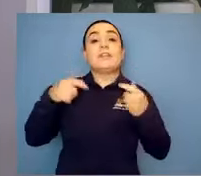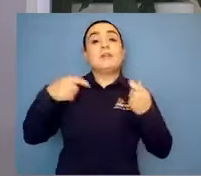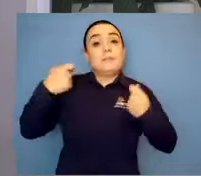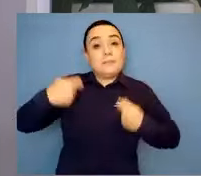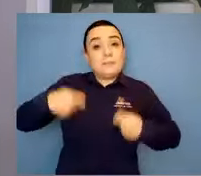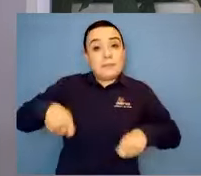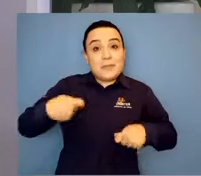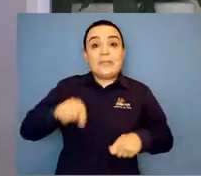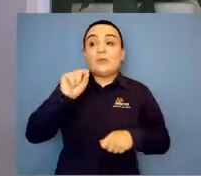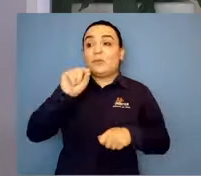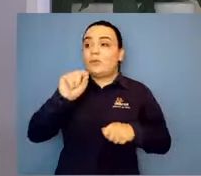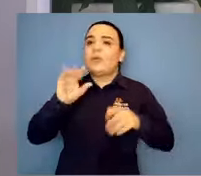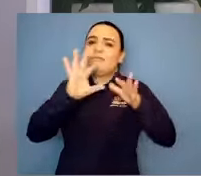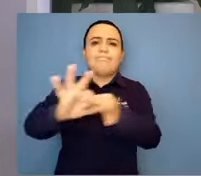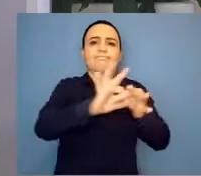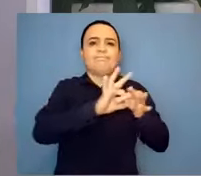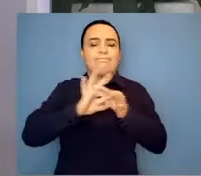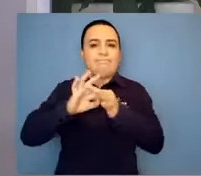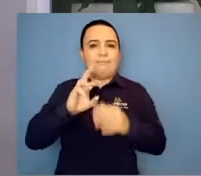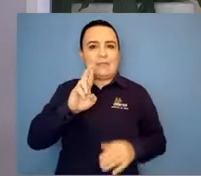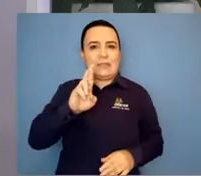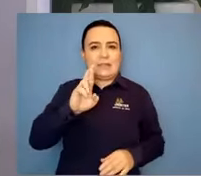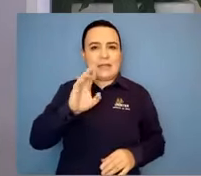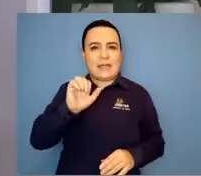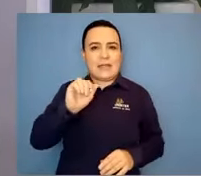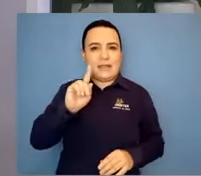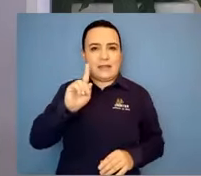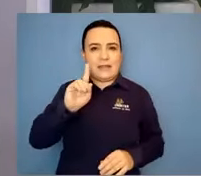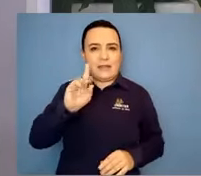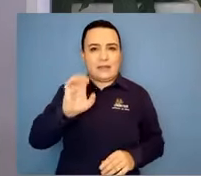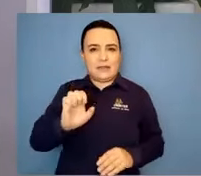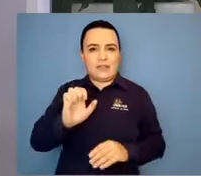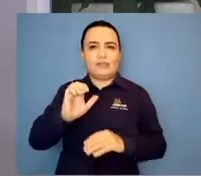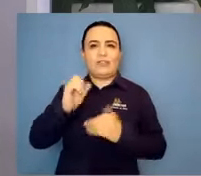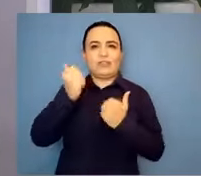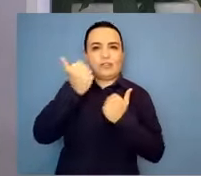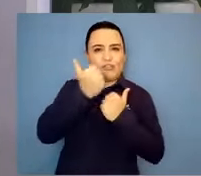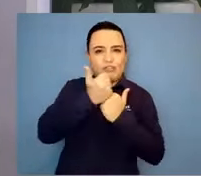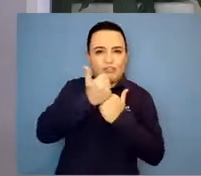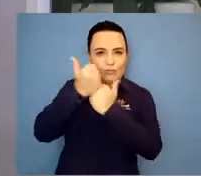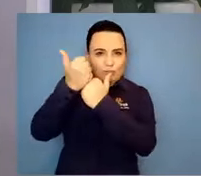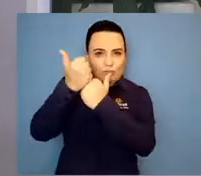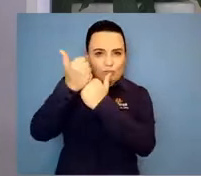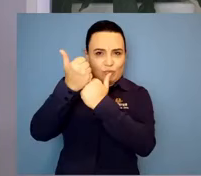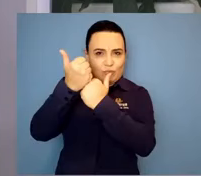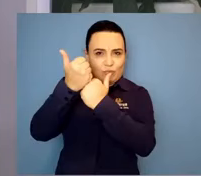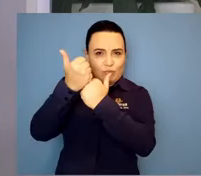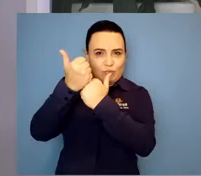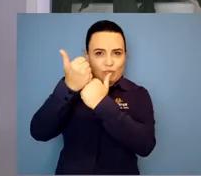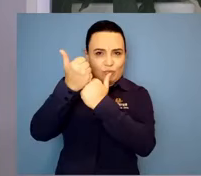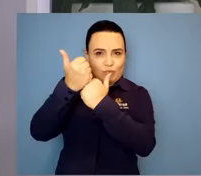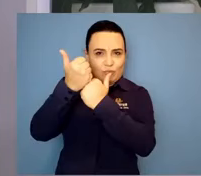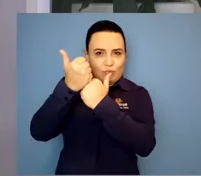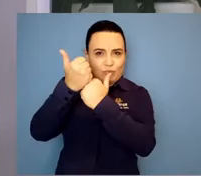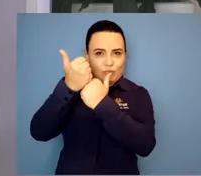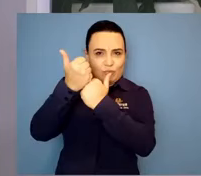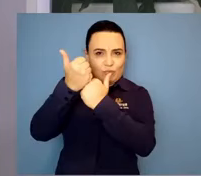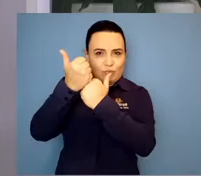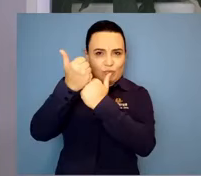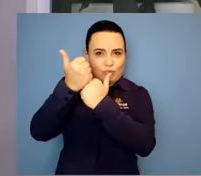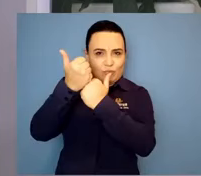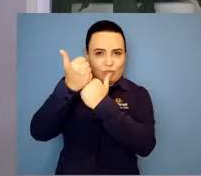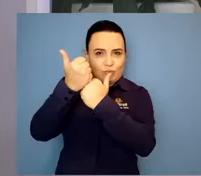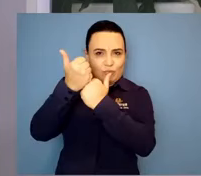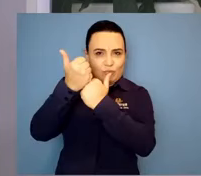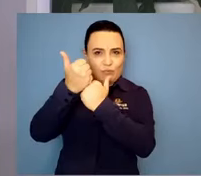É um trabalho gigante que ela faz, né? E uma pessoa, uma mulher assim, miudinha, pequenininha, e